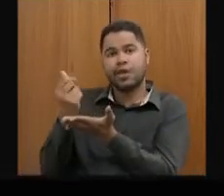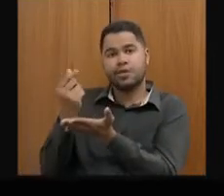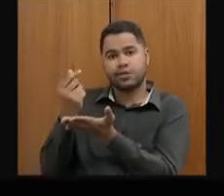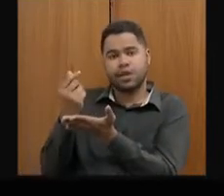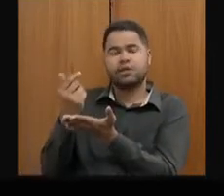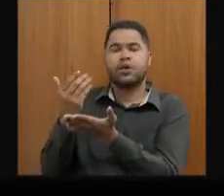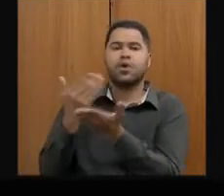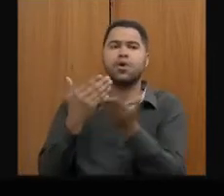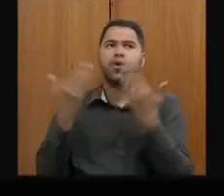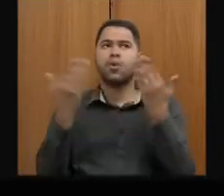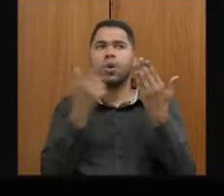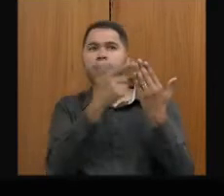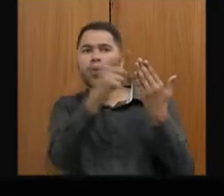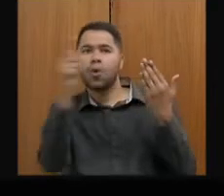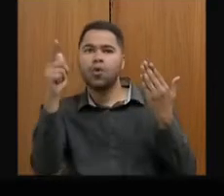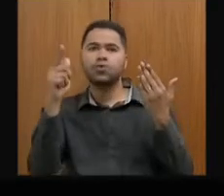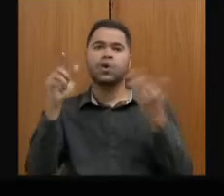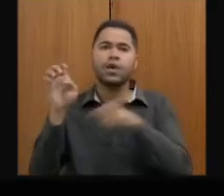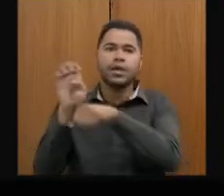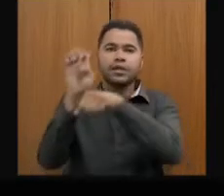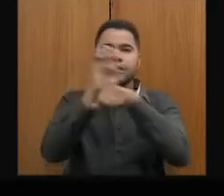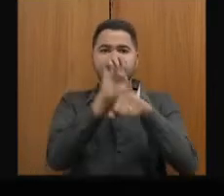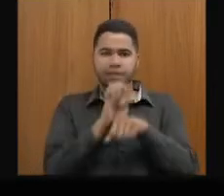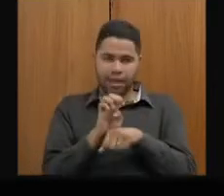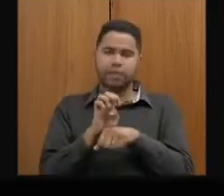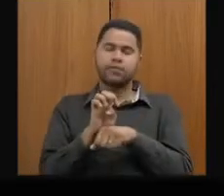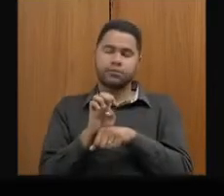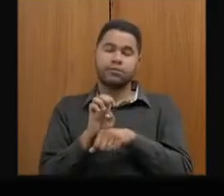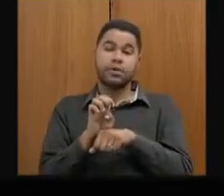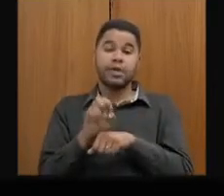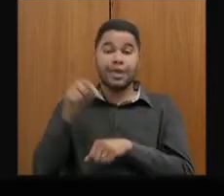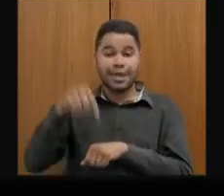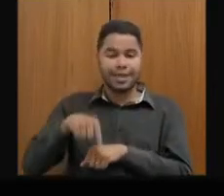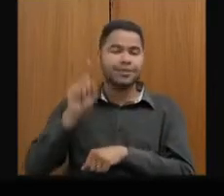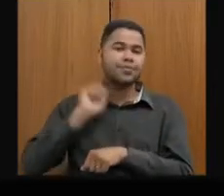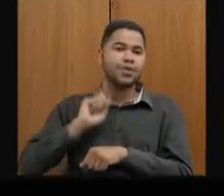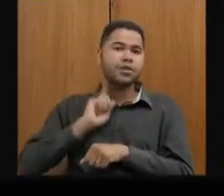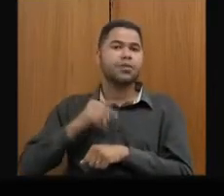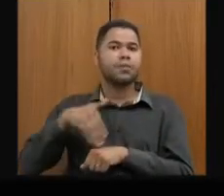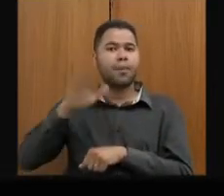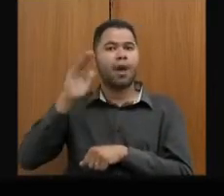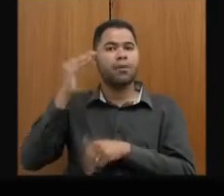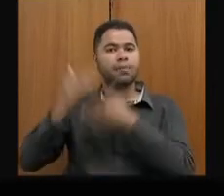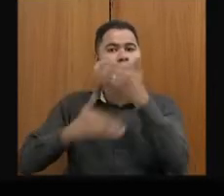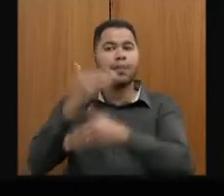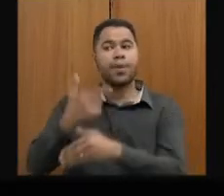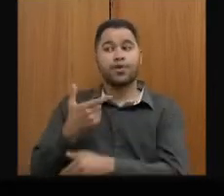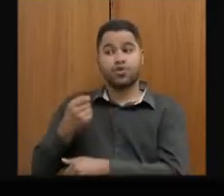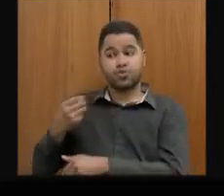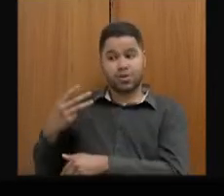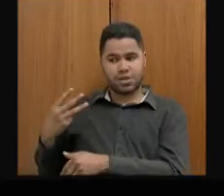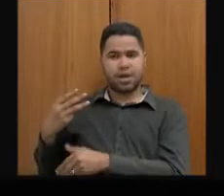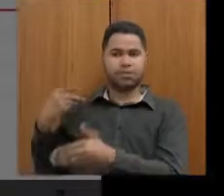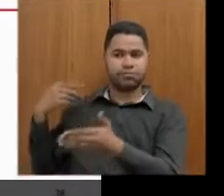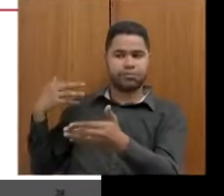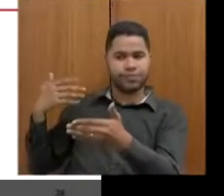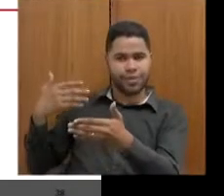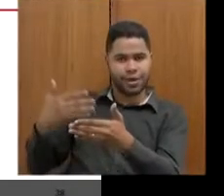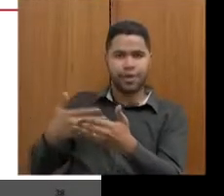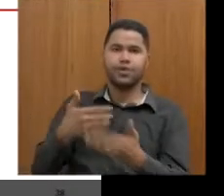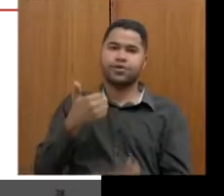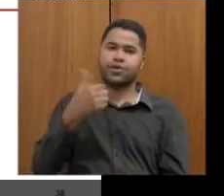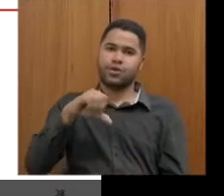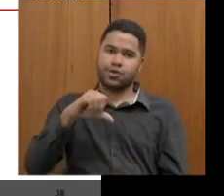comparando com os outros estados, e Minas se desponta aí como um estado que teve o maior crescimento desde 2003, claro, pegando os últimos 18